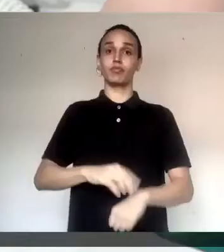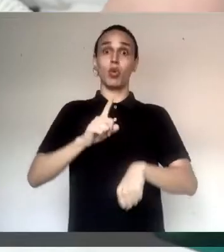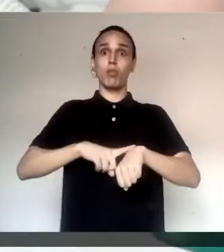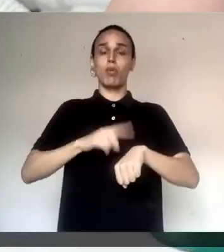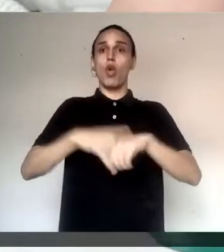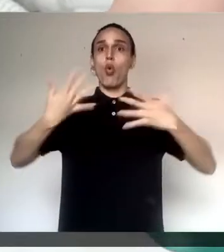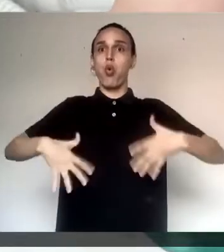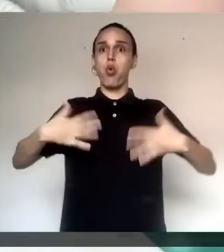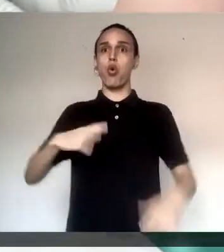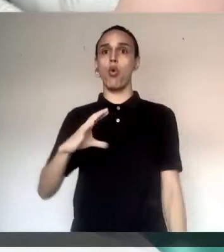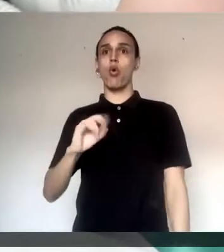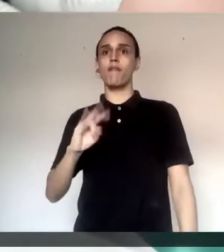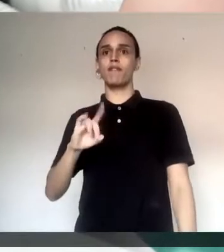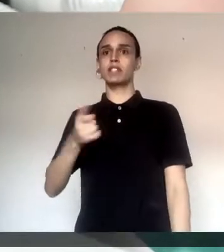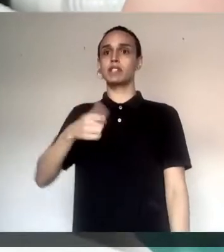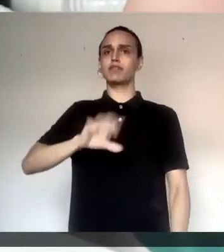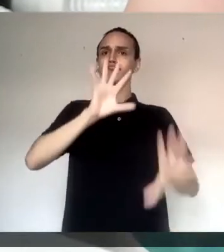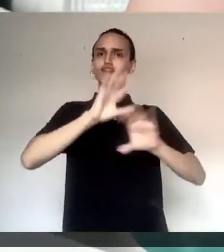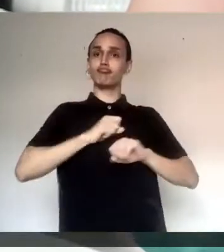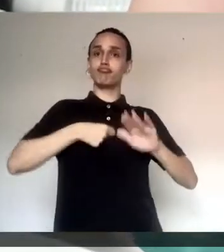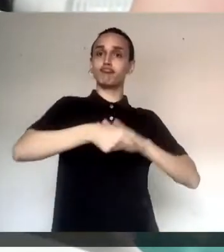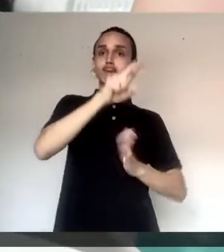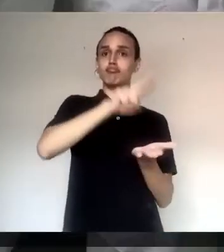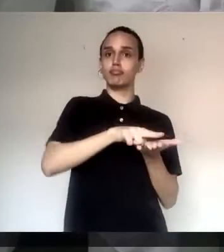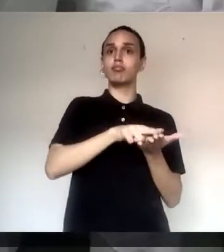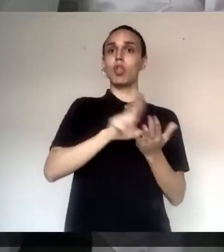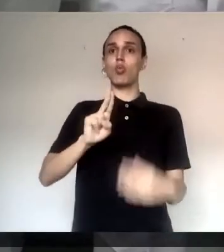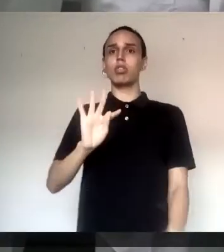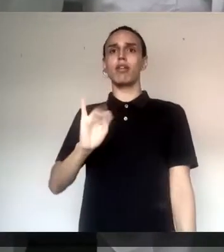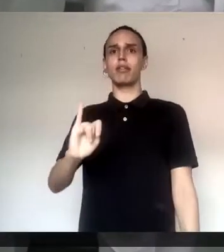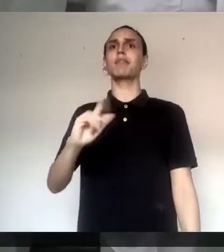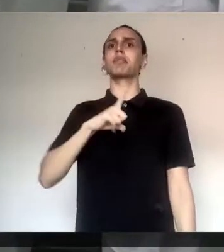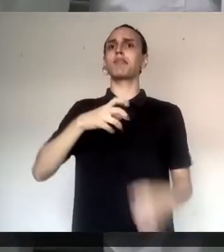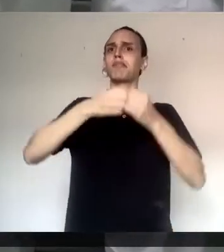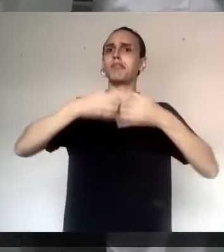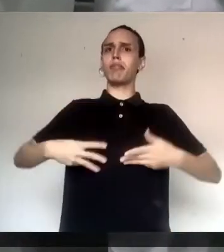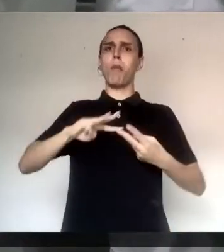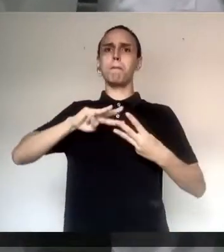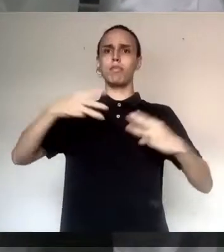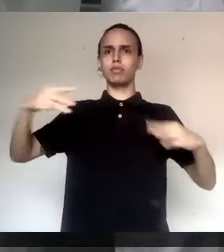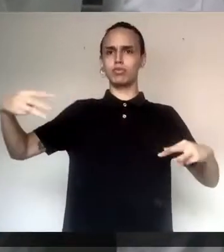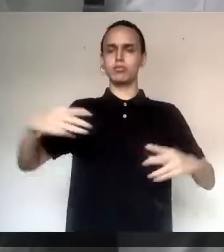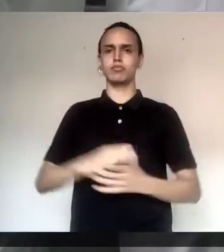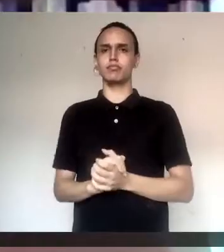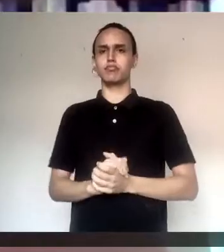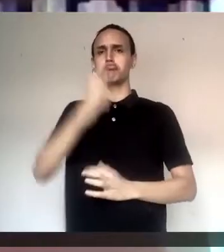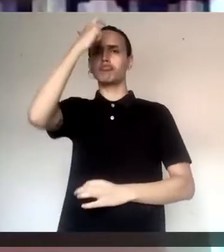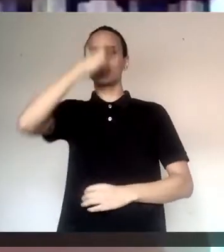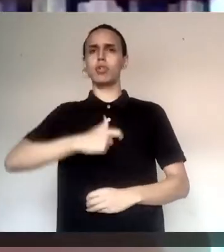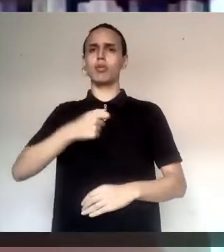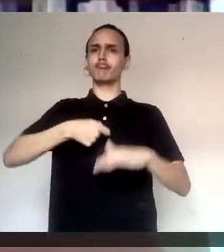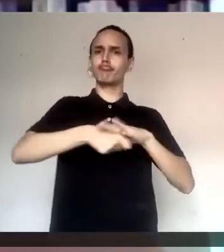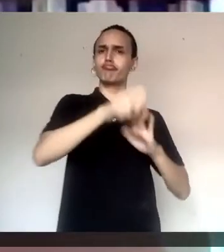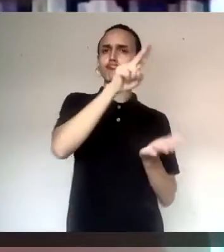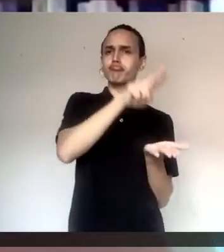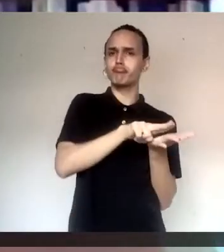Na fase crítica da Covid-19, pacientes internados na UTI sofrem uma grande perda muscular. O indivíduo